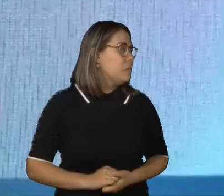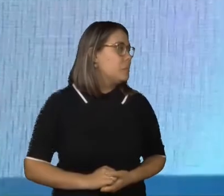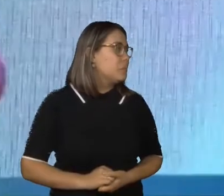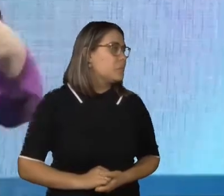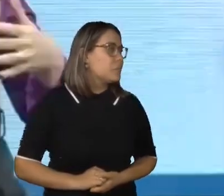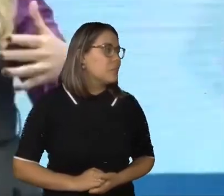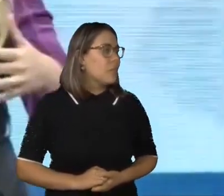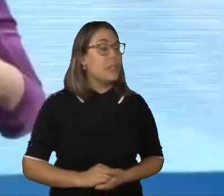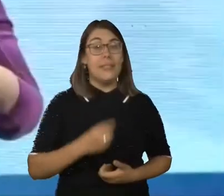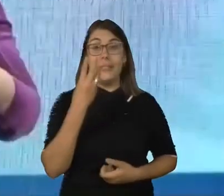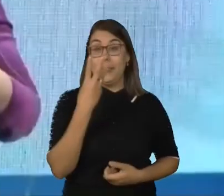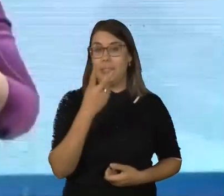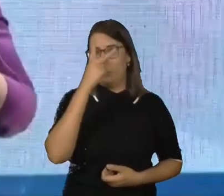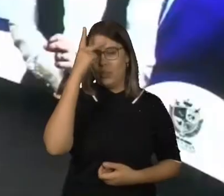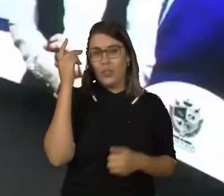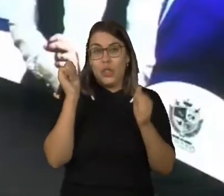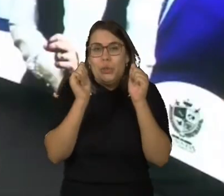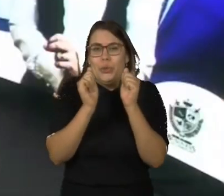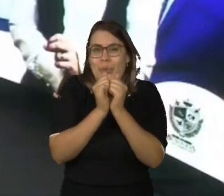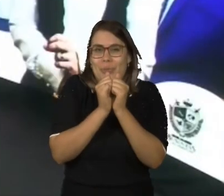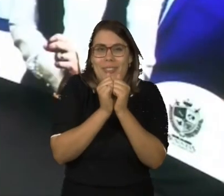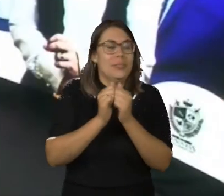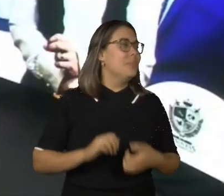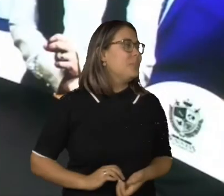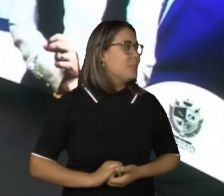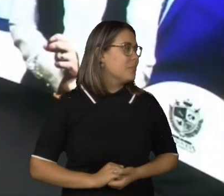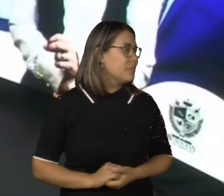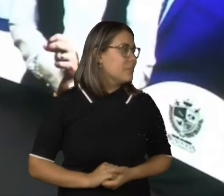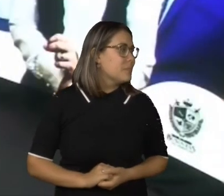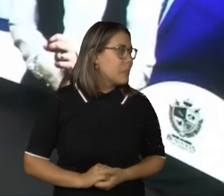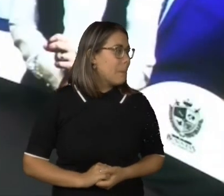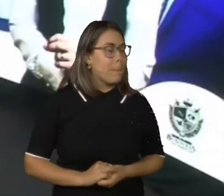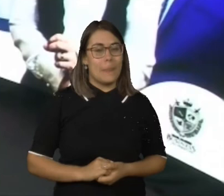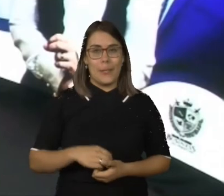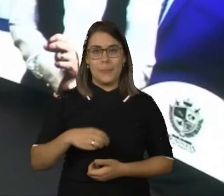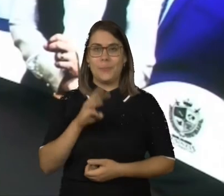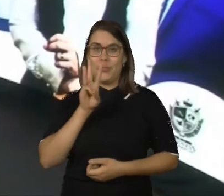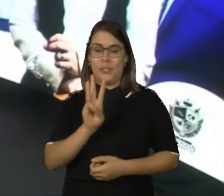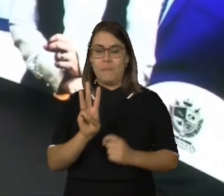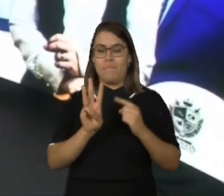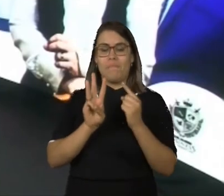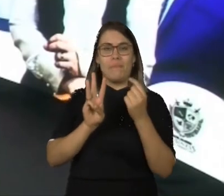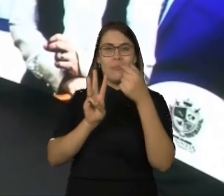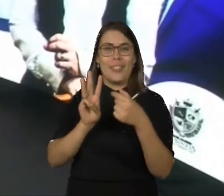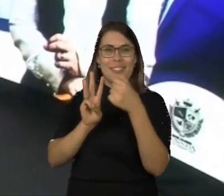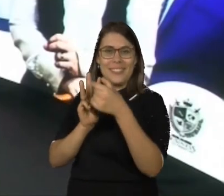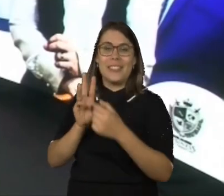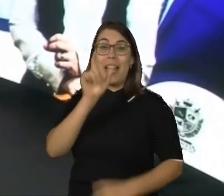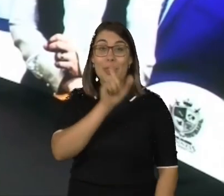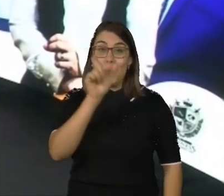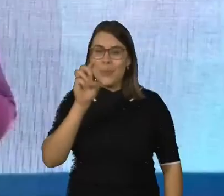convidar aqui três pessoas para fazer a intenção do dia comigo. Fazem parte da minha equipe. Então a gente já está, está todo mundo sem coronavírus aqui. Já é. Já